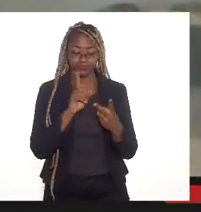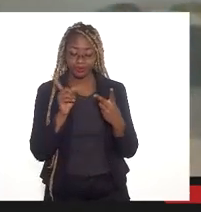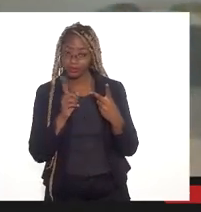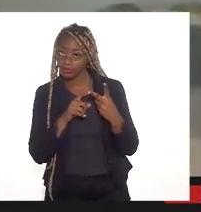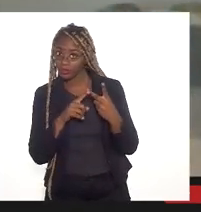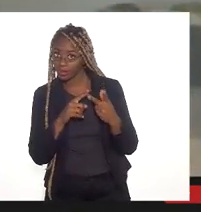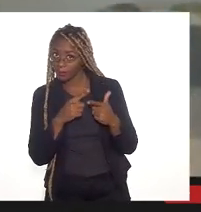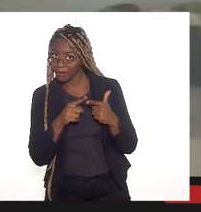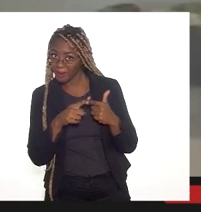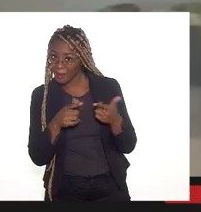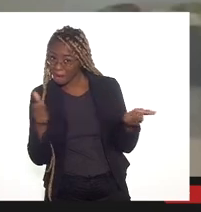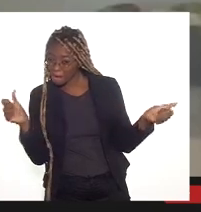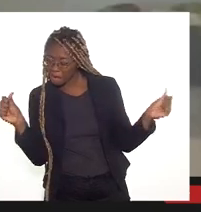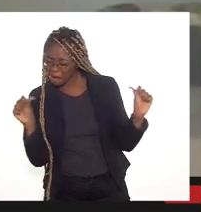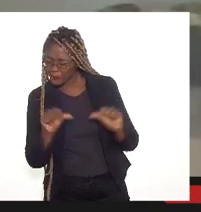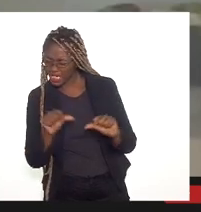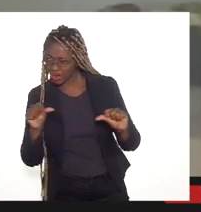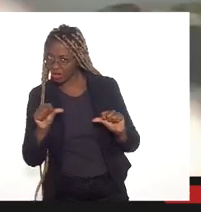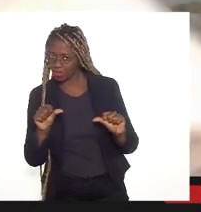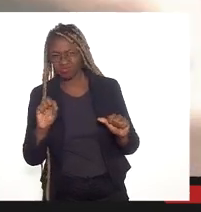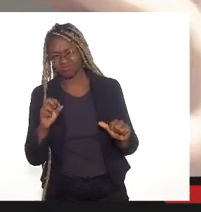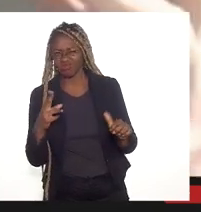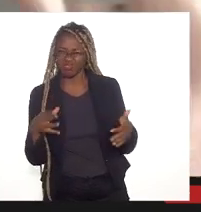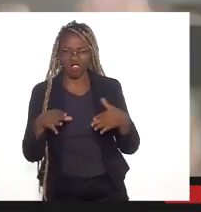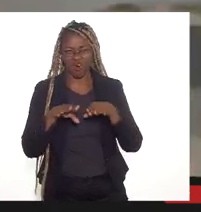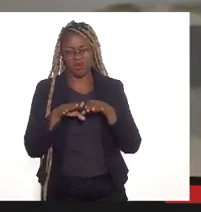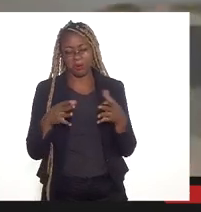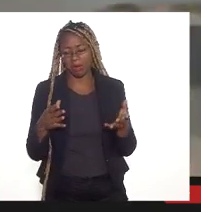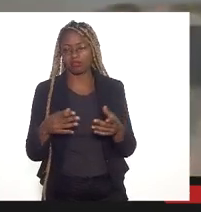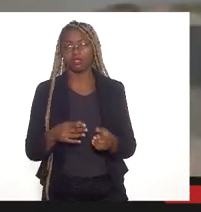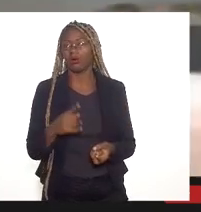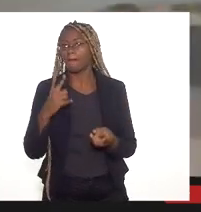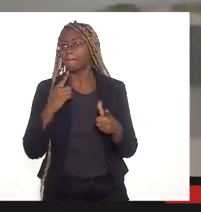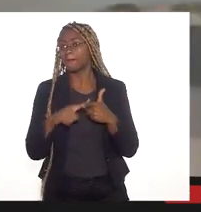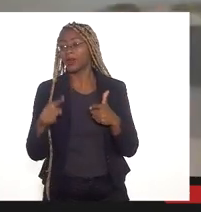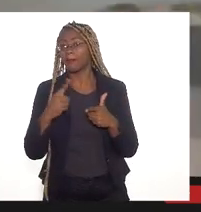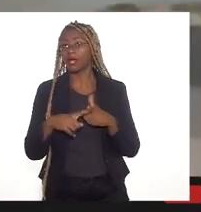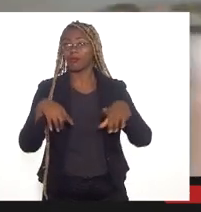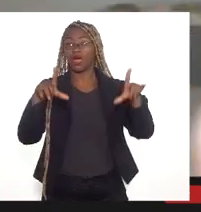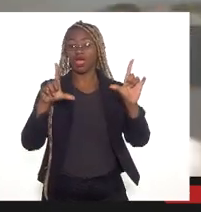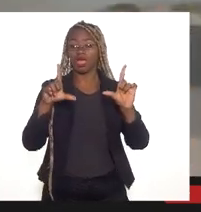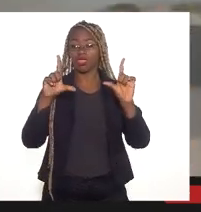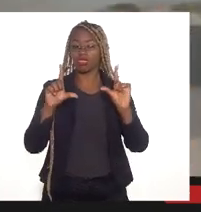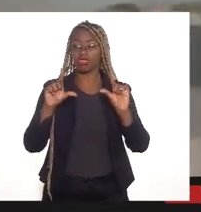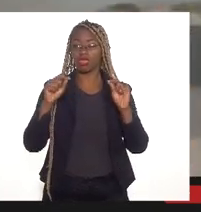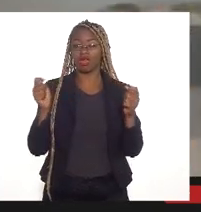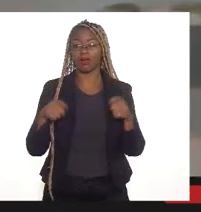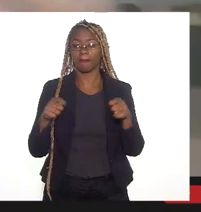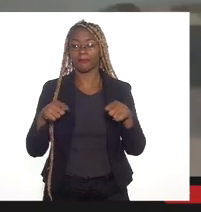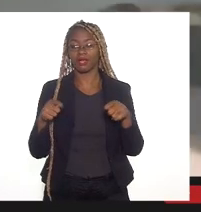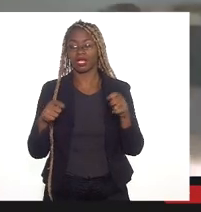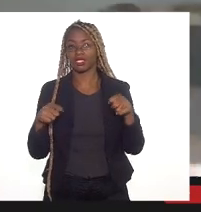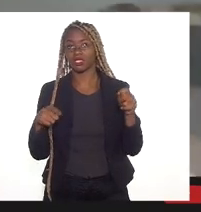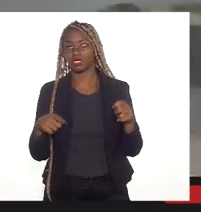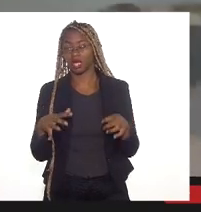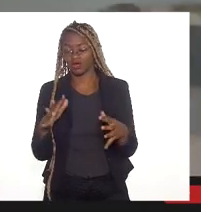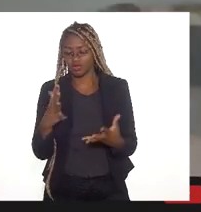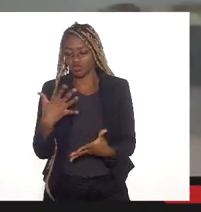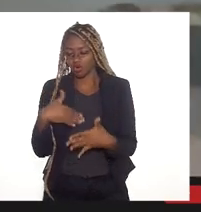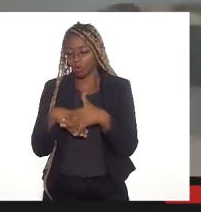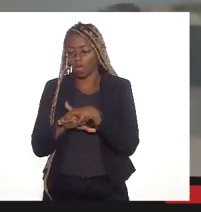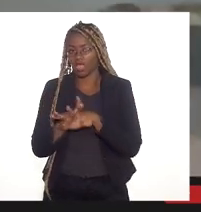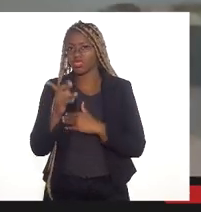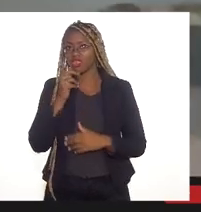muito mais grave ou tão grave que, ao reduzir a capacidade de retenção de água deste pulmão,